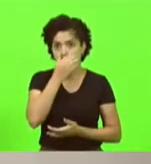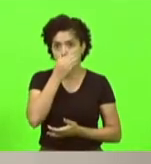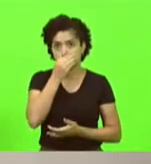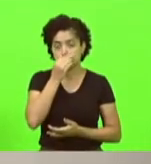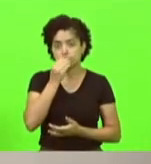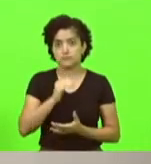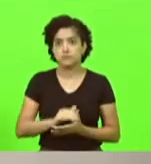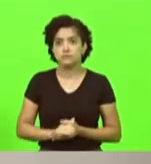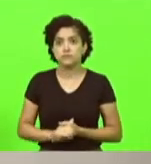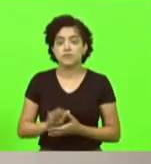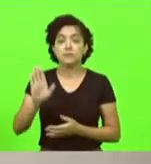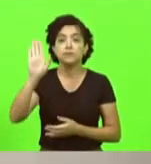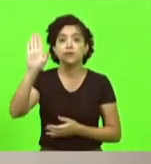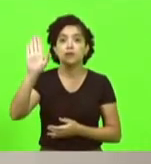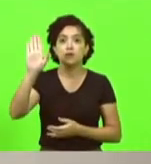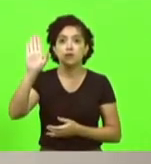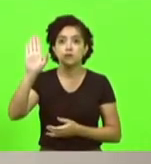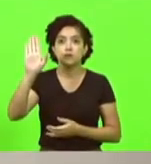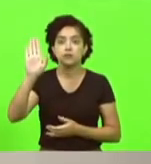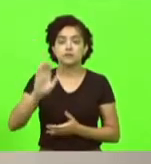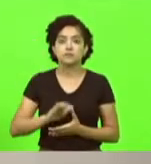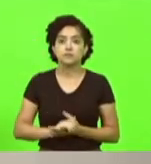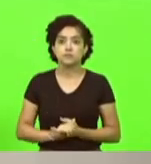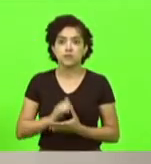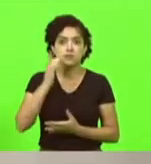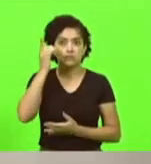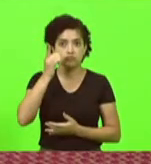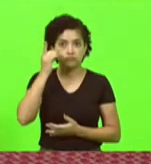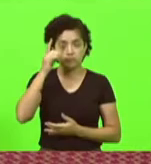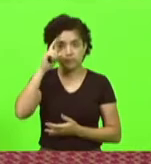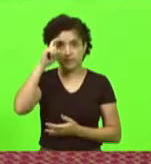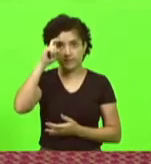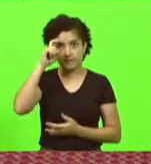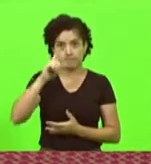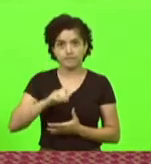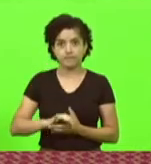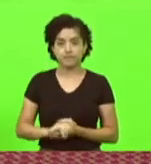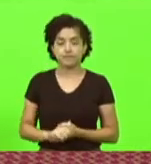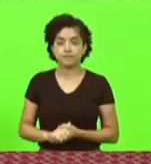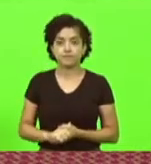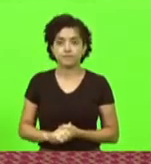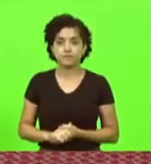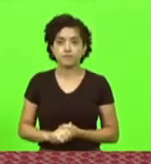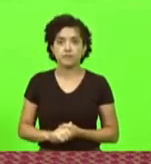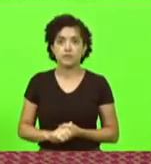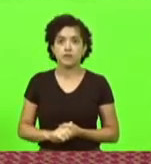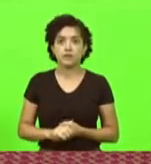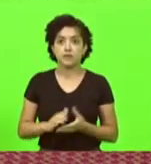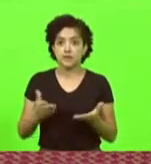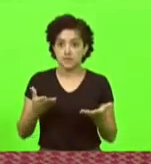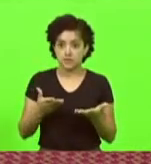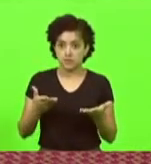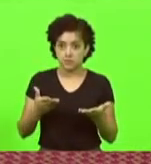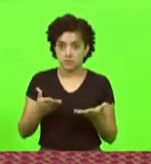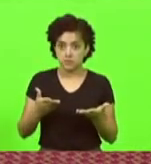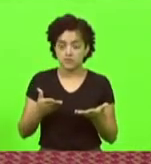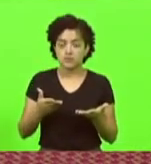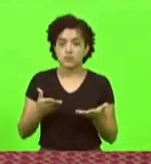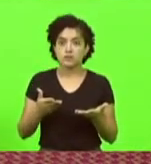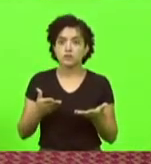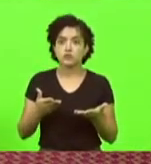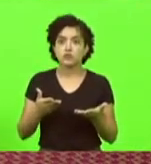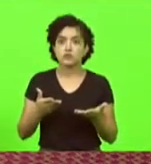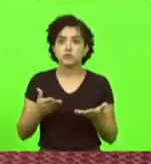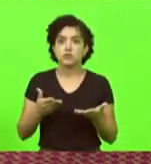ordem, palavra deputado Marcos Vieira. Senhor presidente, da mesma forma como